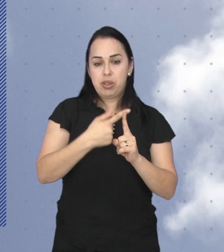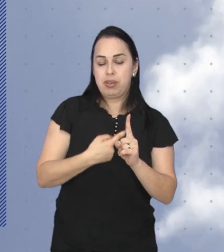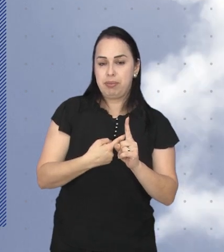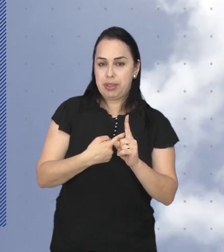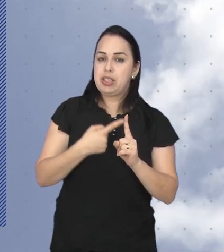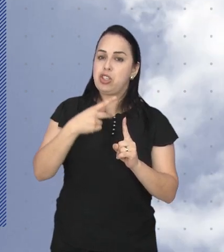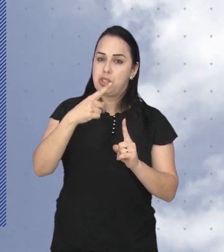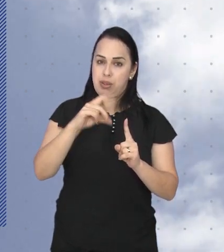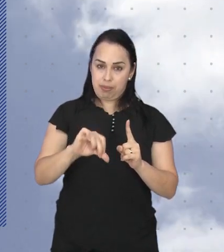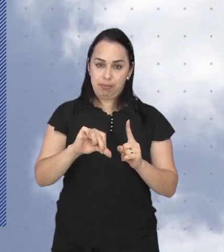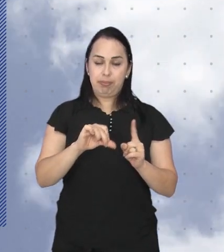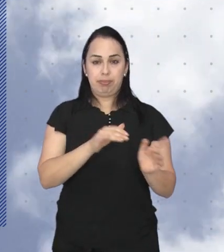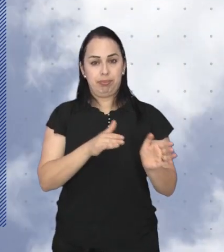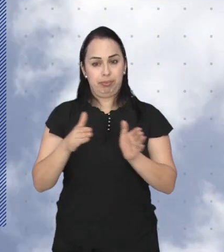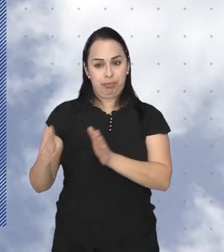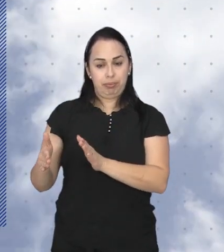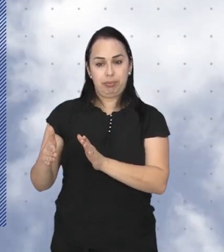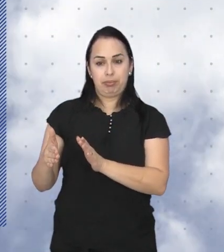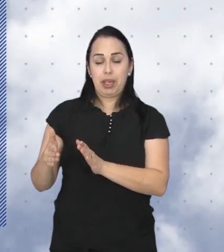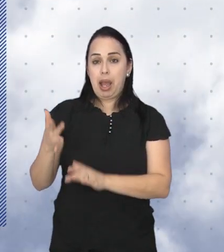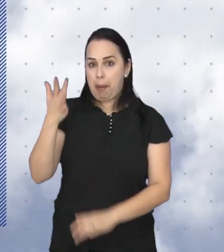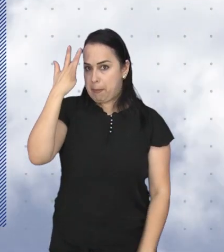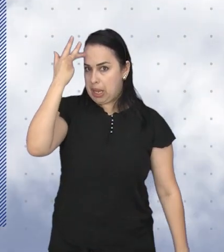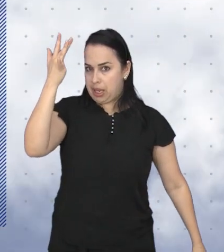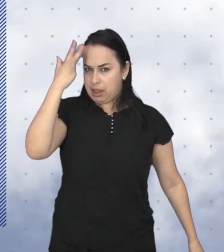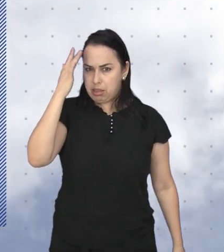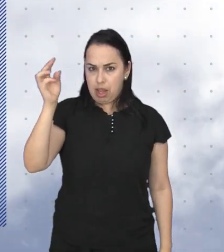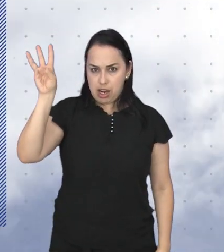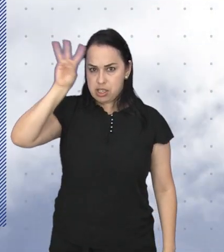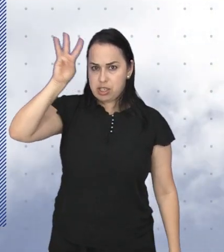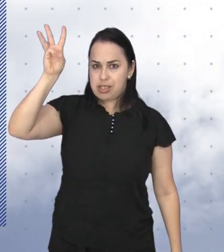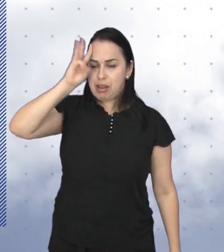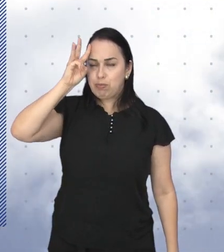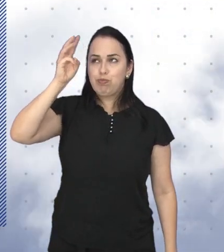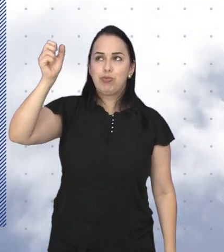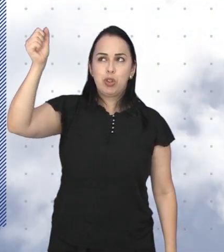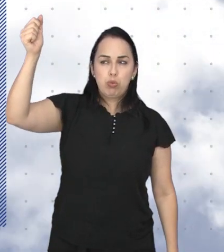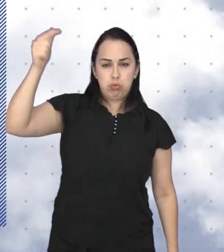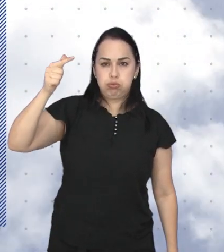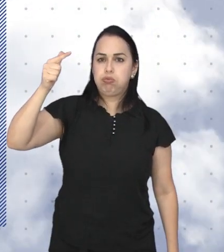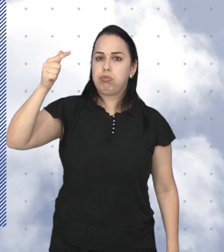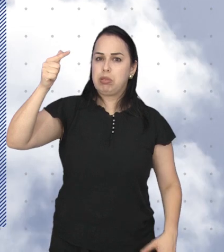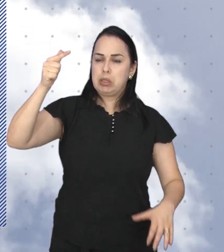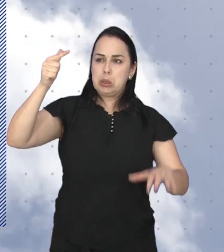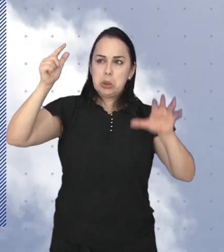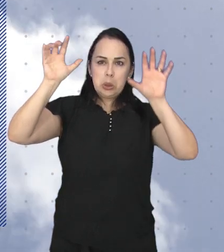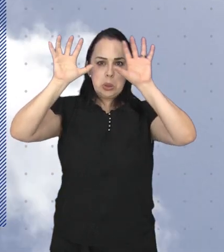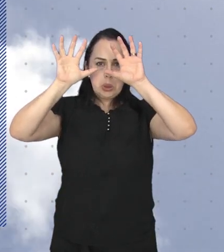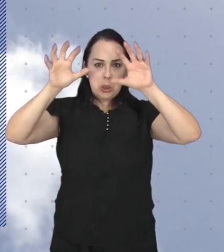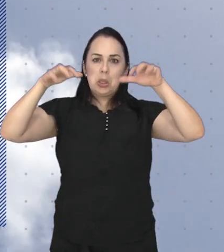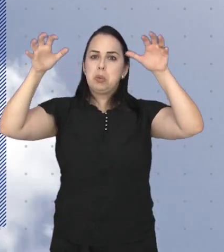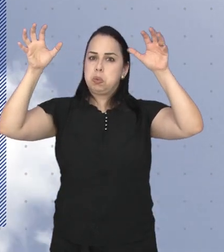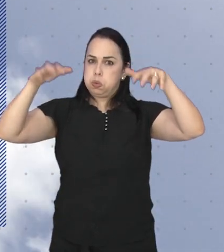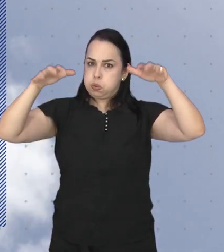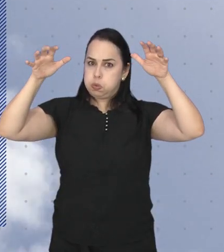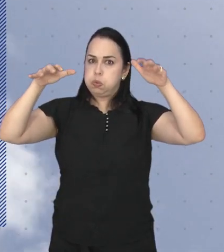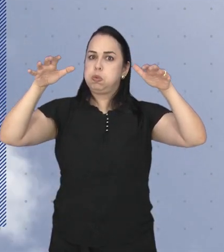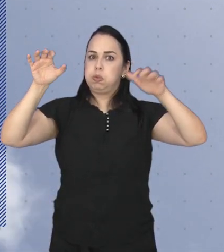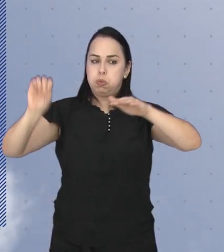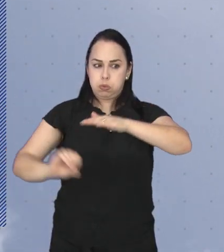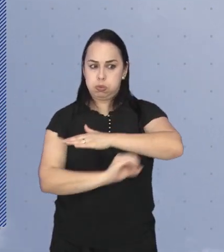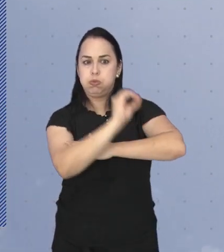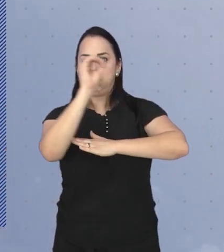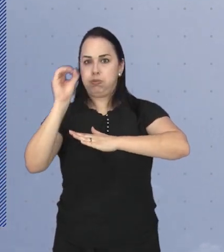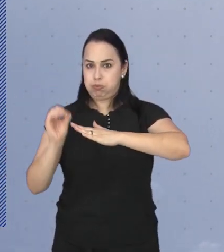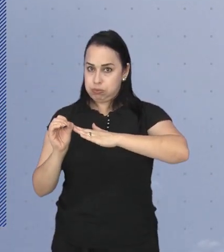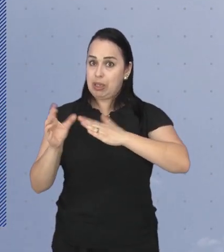27 graus, com mínima de 19. Amanhã, terça-feira, o dia também será de sol, mas com chances de chuva ao longo